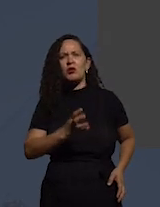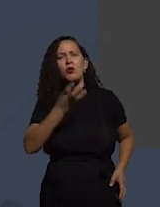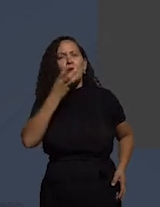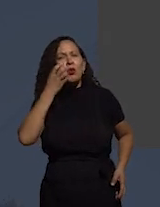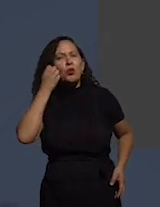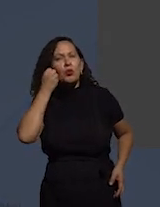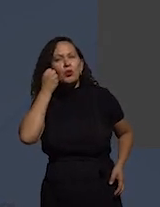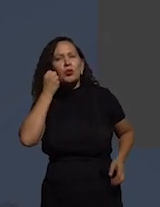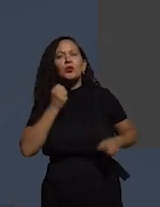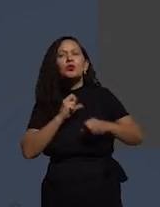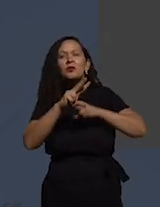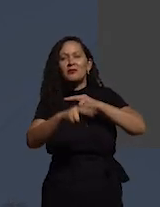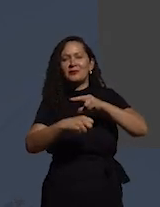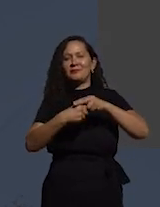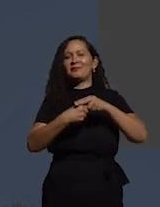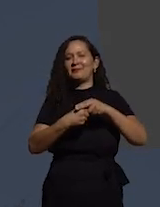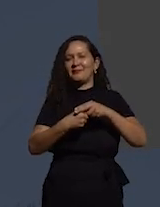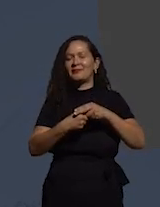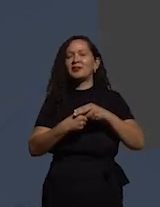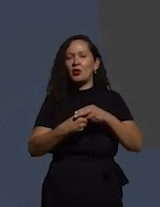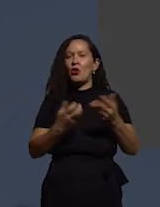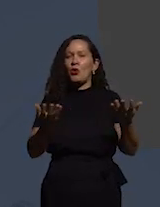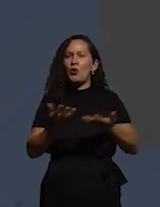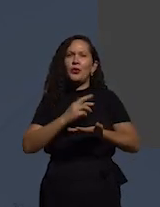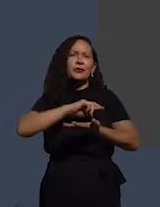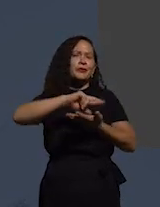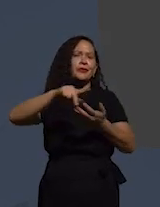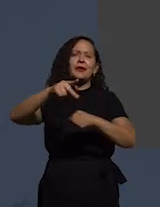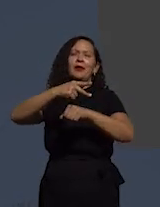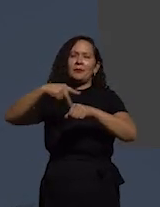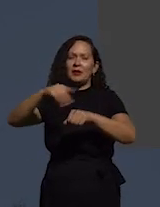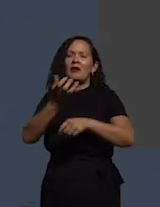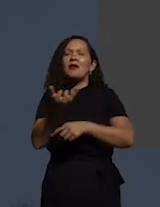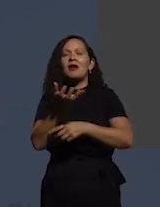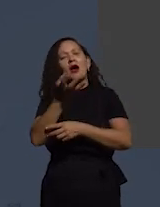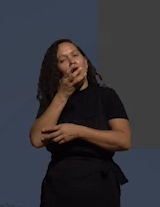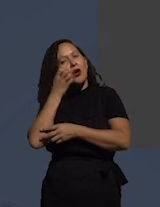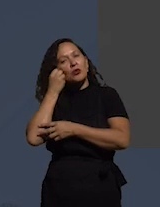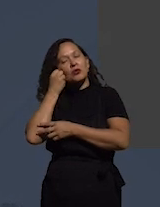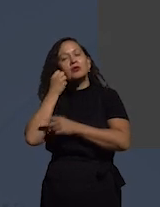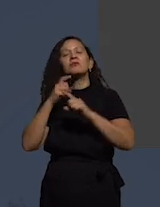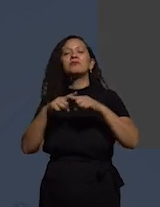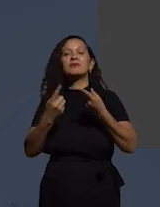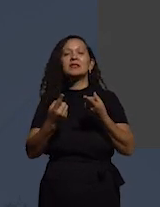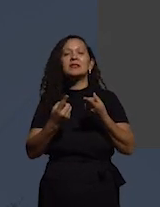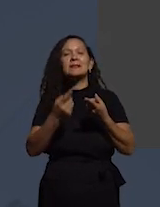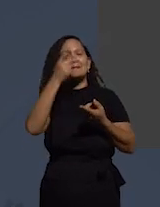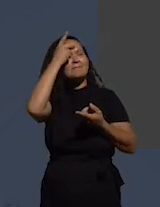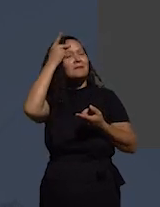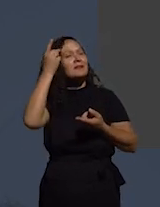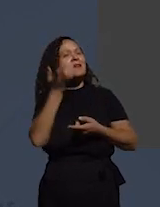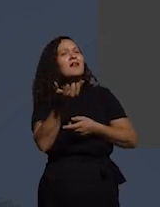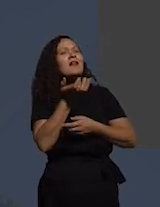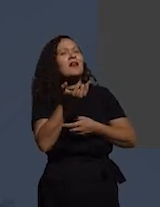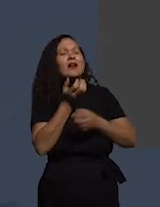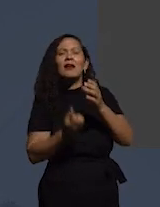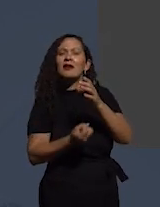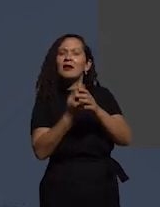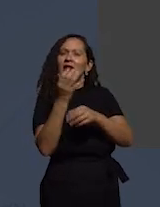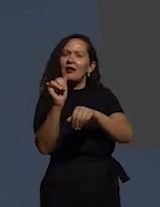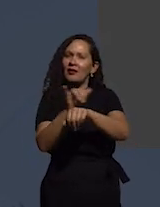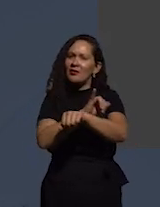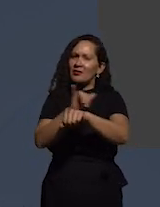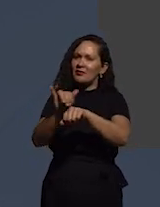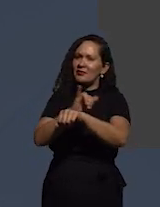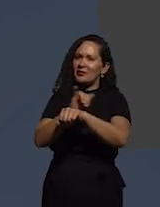é o caso de muitos déspotas hoje em dia mas isso é o suficiente para essa pessoa criar mecanismos de